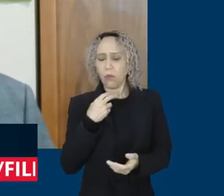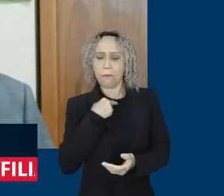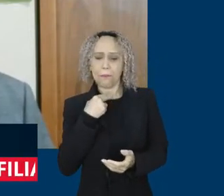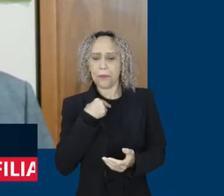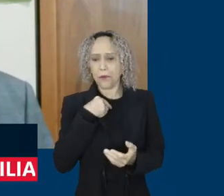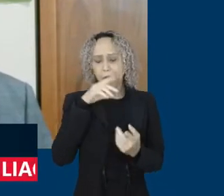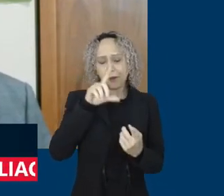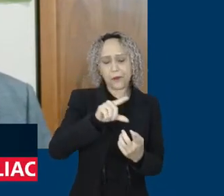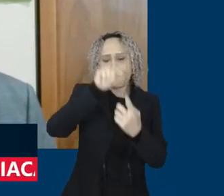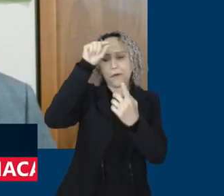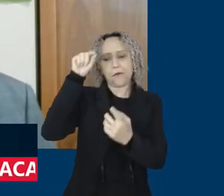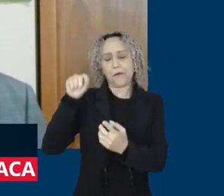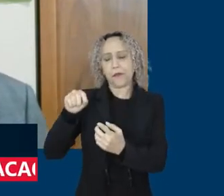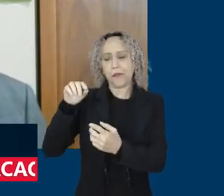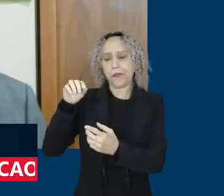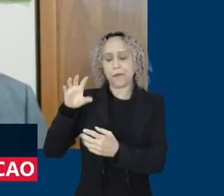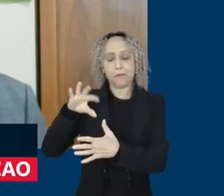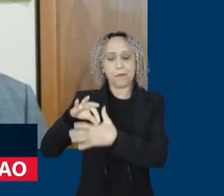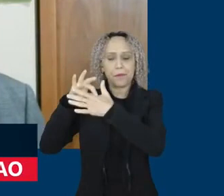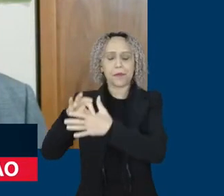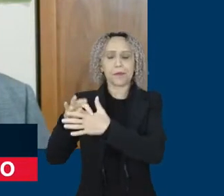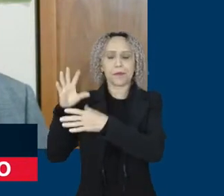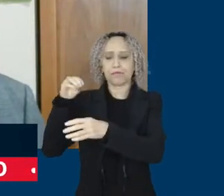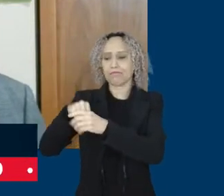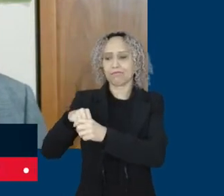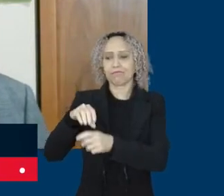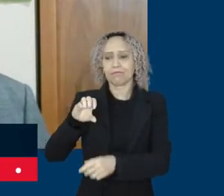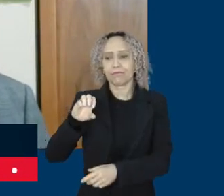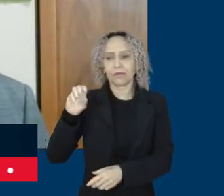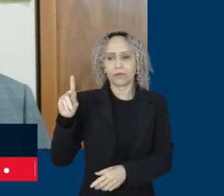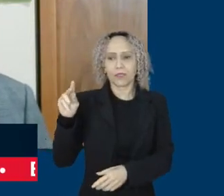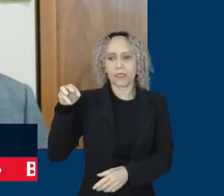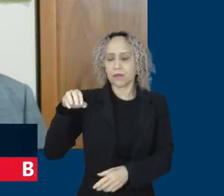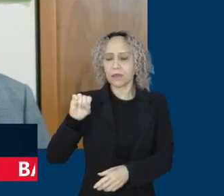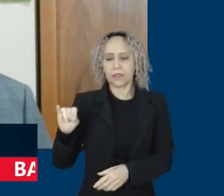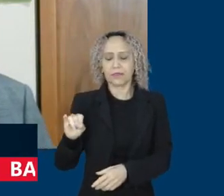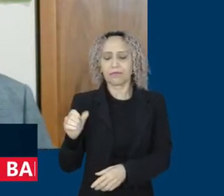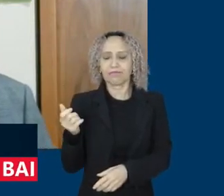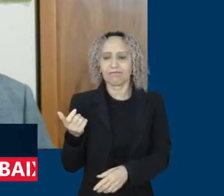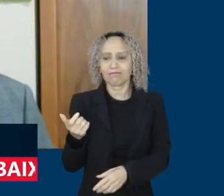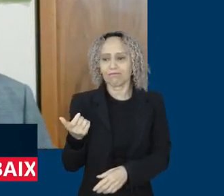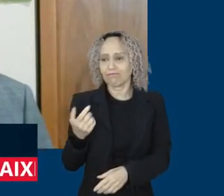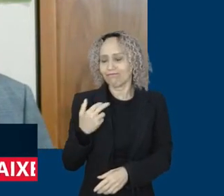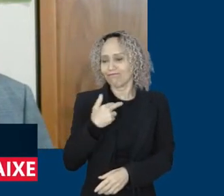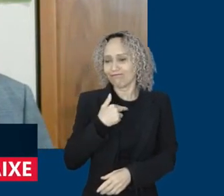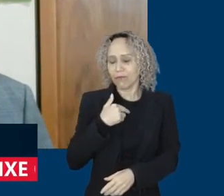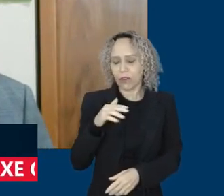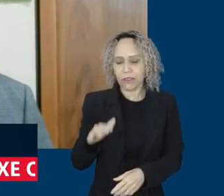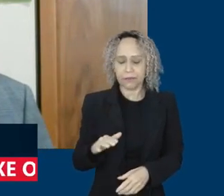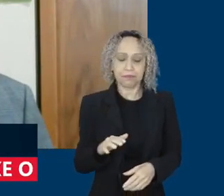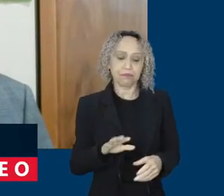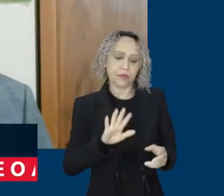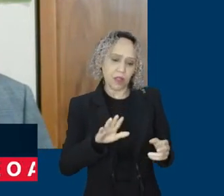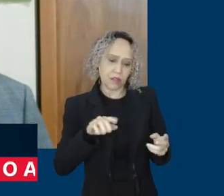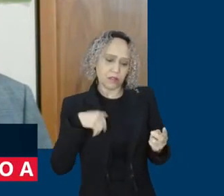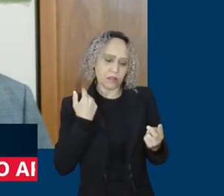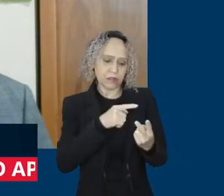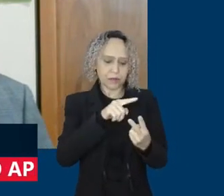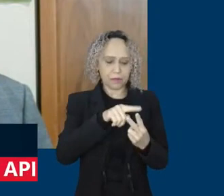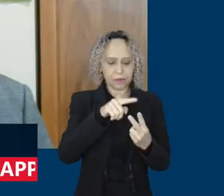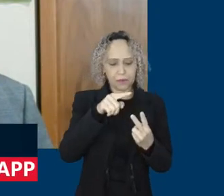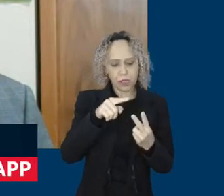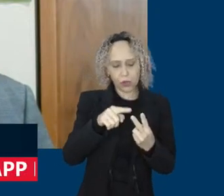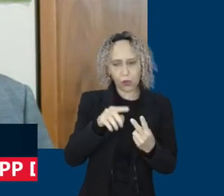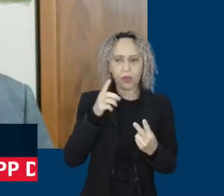suplentes. Se o cálculo for o cálculo inicial feito pela Câmara, nós teremos direitos a dois deputados do PT de